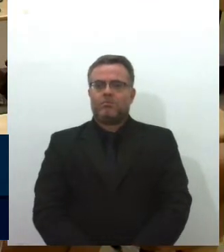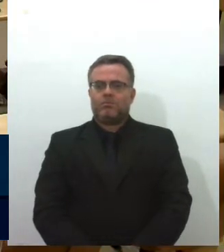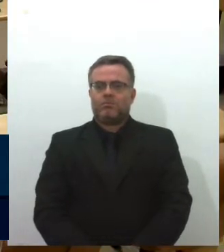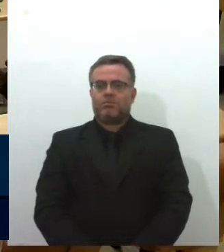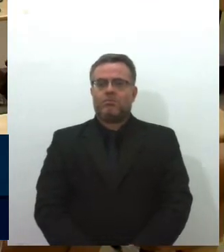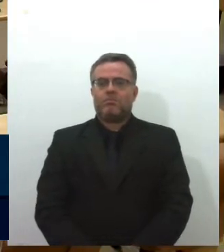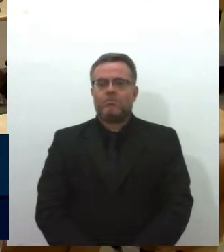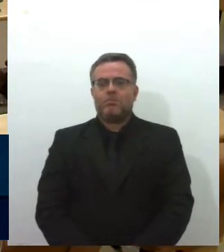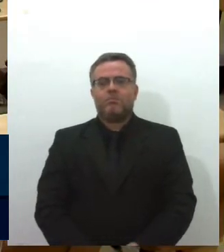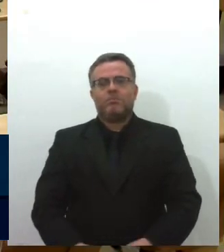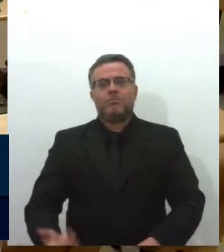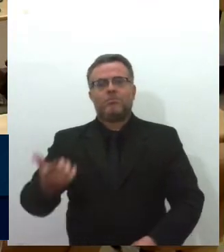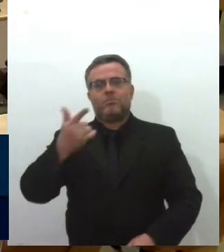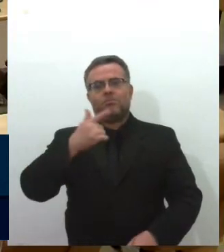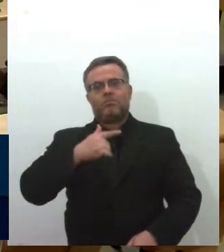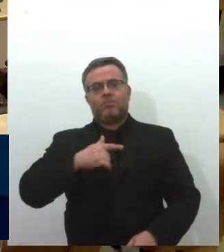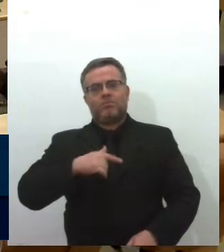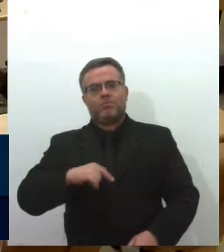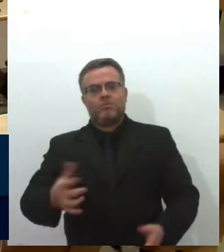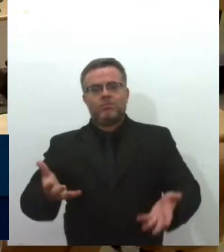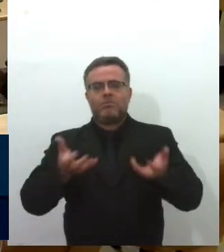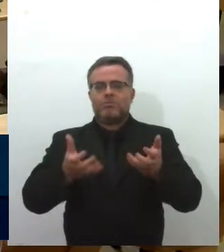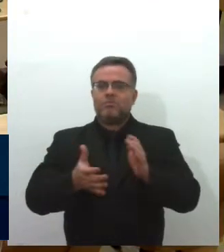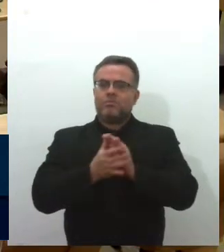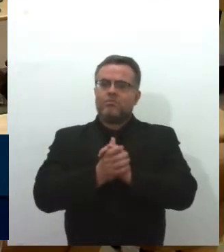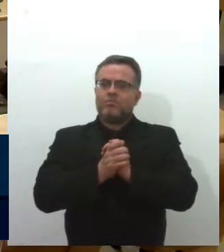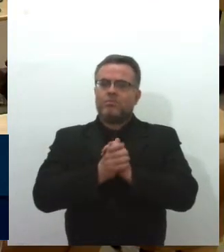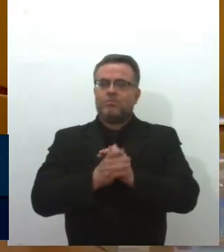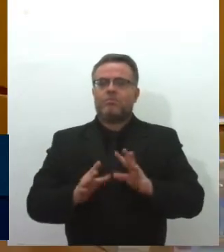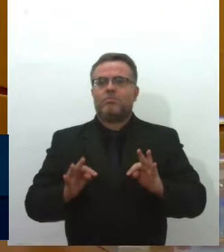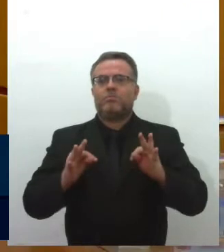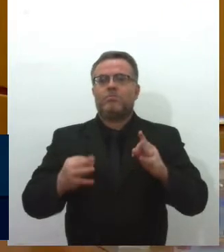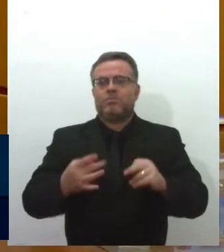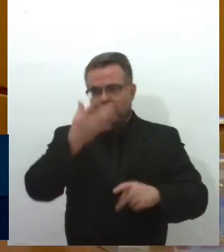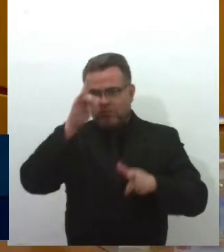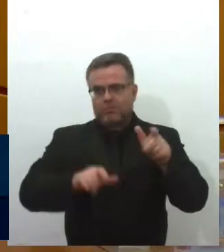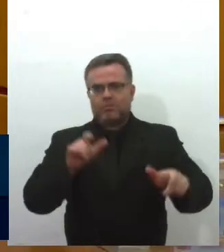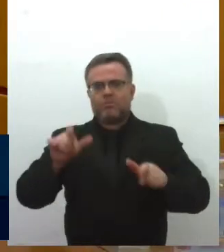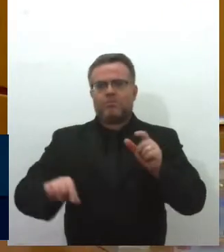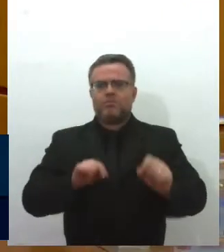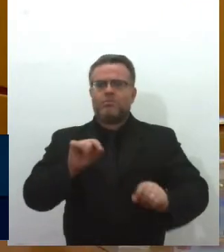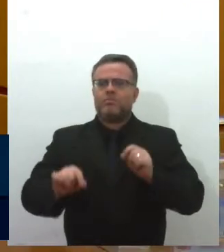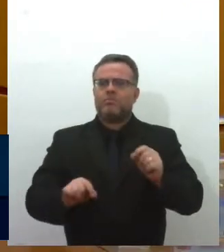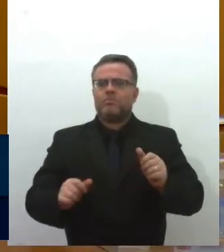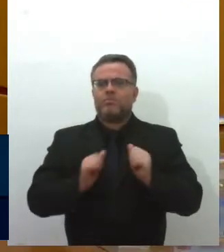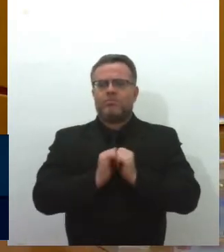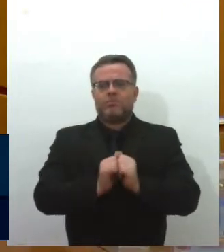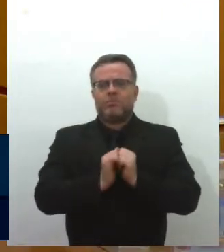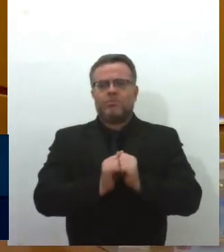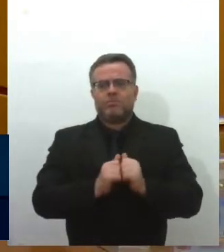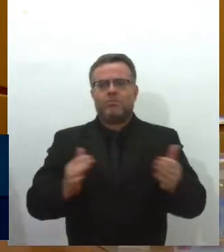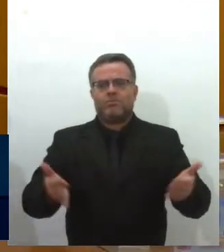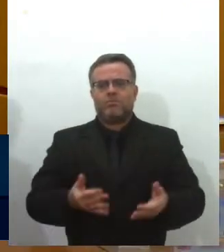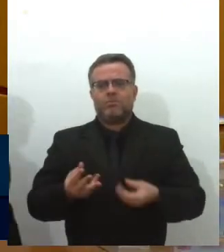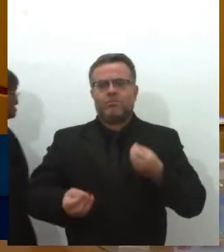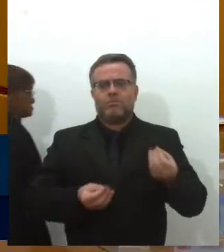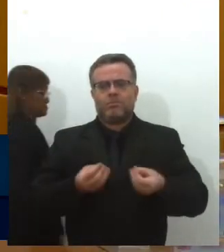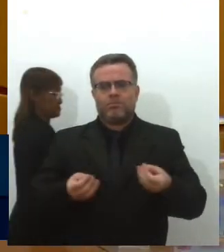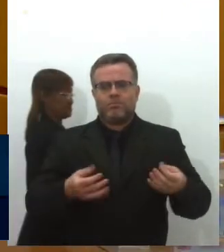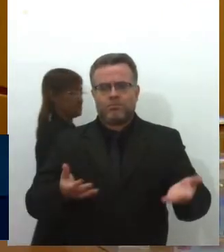Mais uma vez, eu quero cumprimentar todas as pessoas que acompanham esta sessão e,